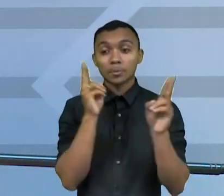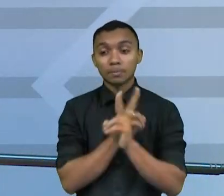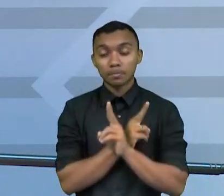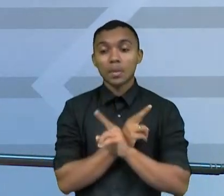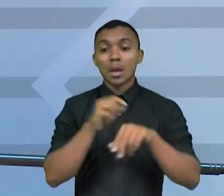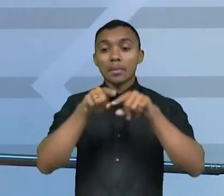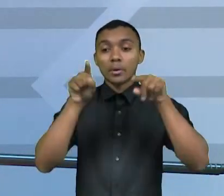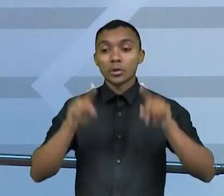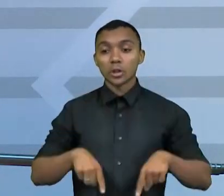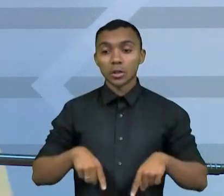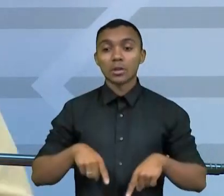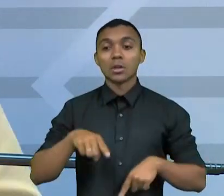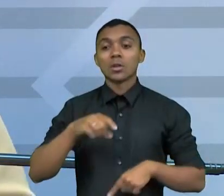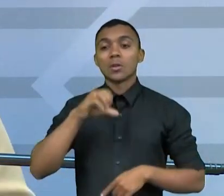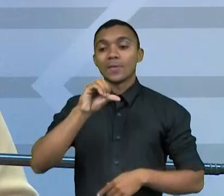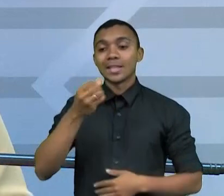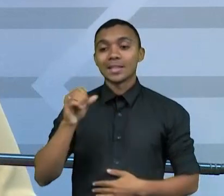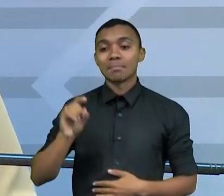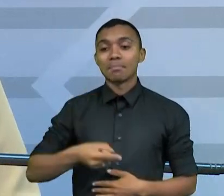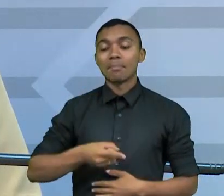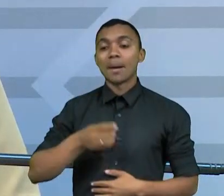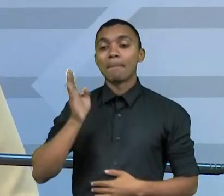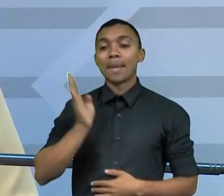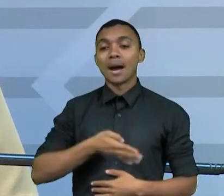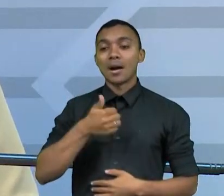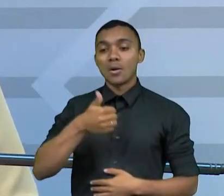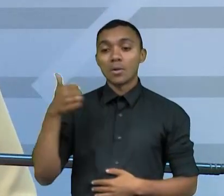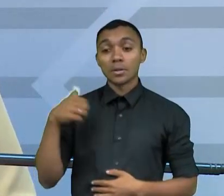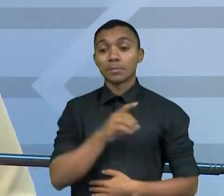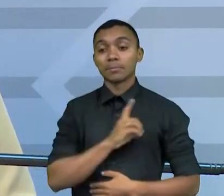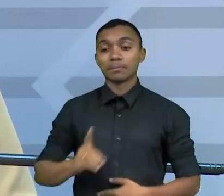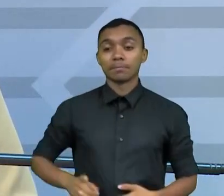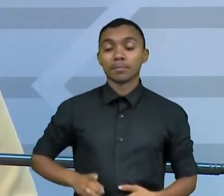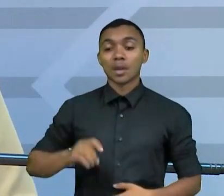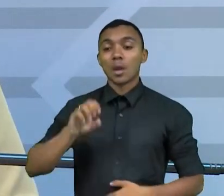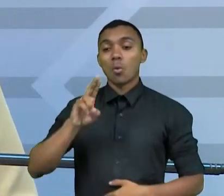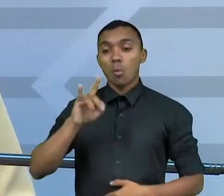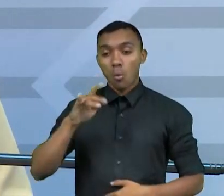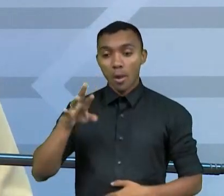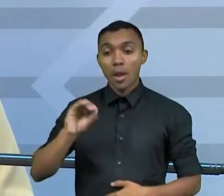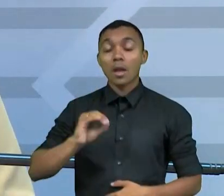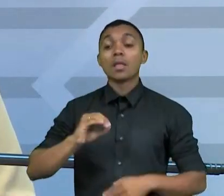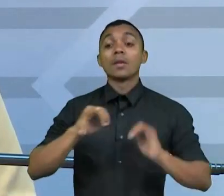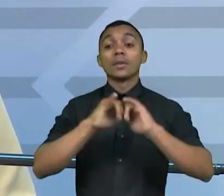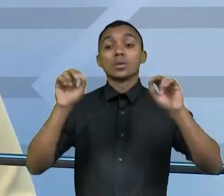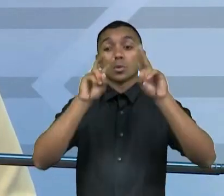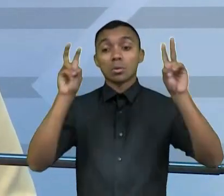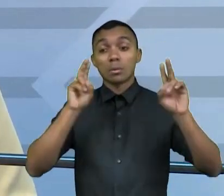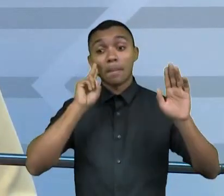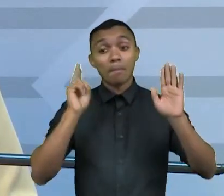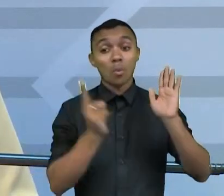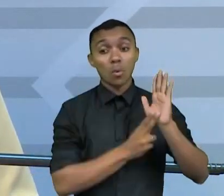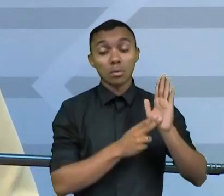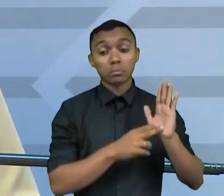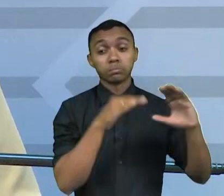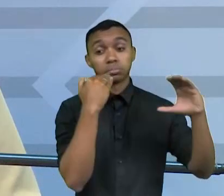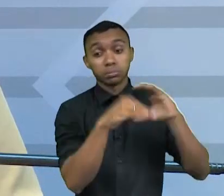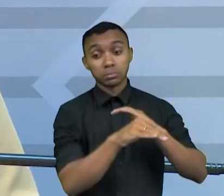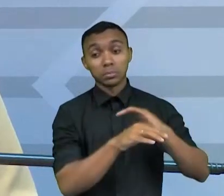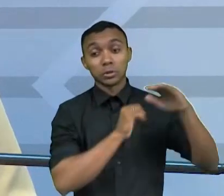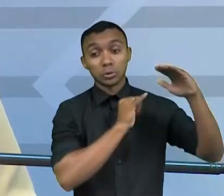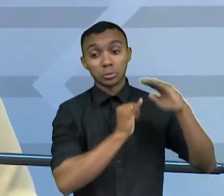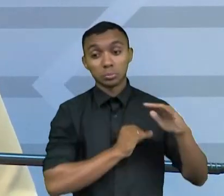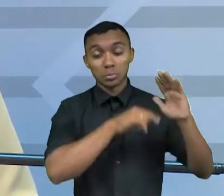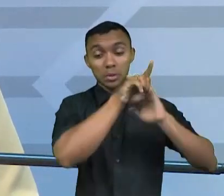,11, do deputado Rubens Bueno, que amplia multas a institutos de pesquisa e altera o